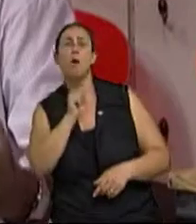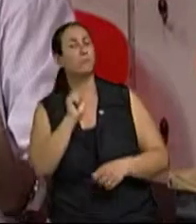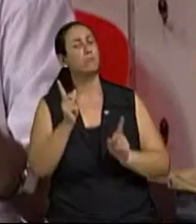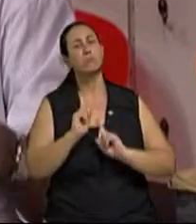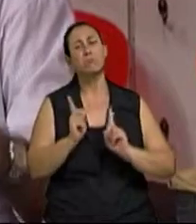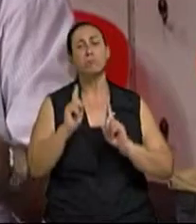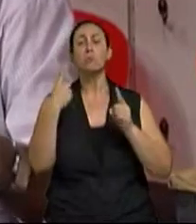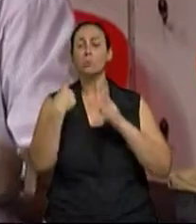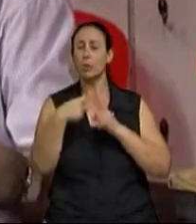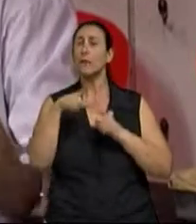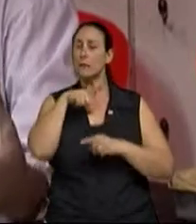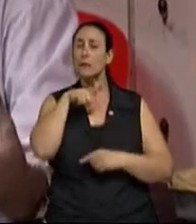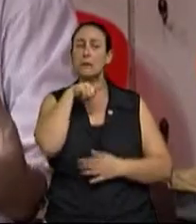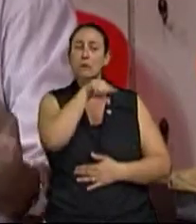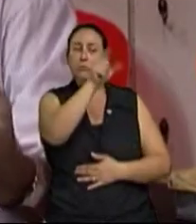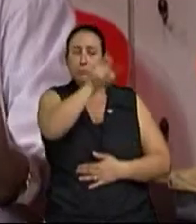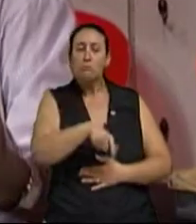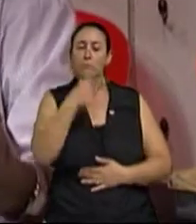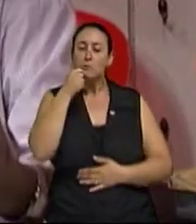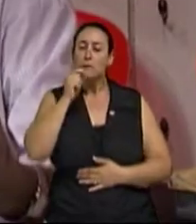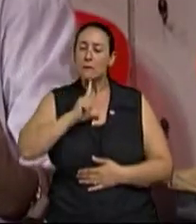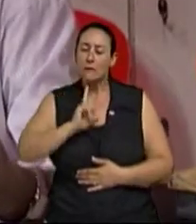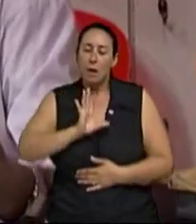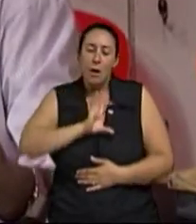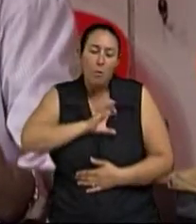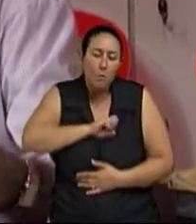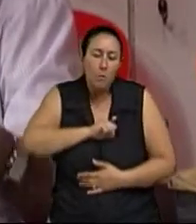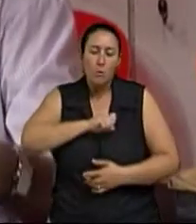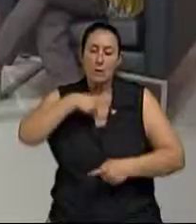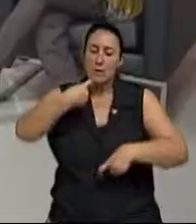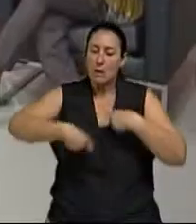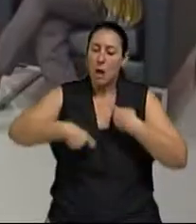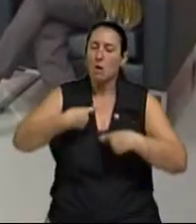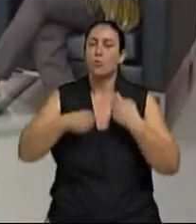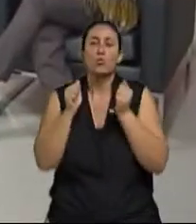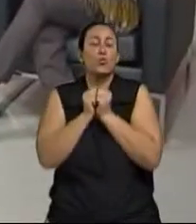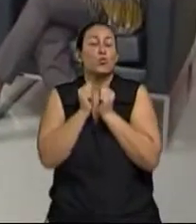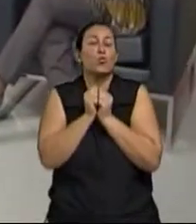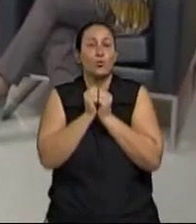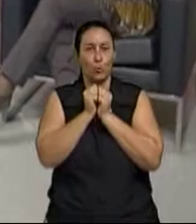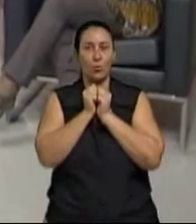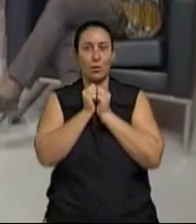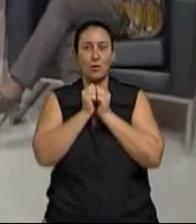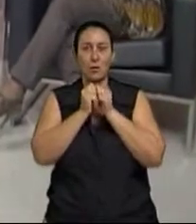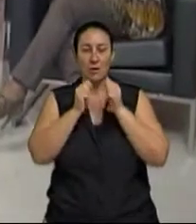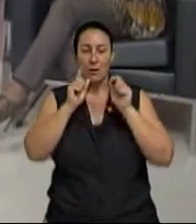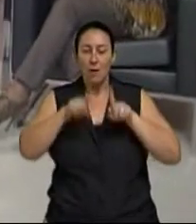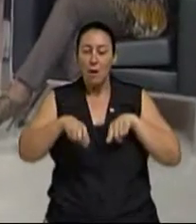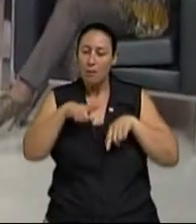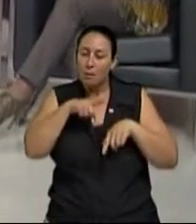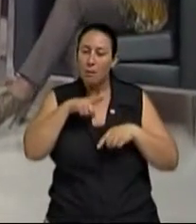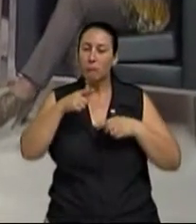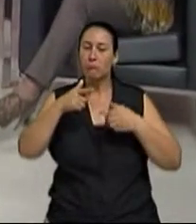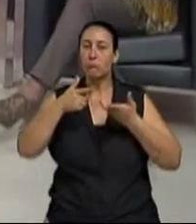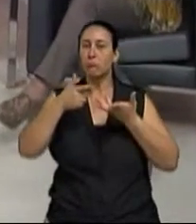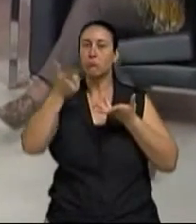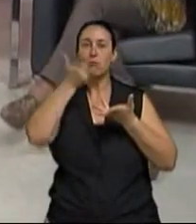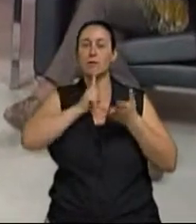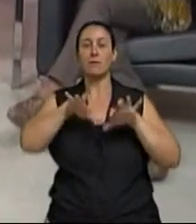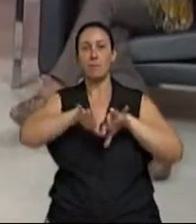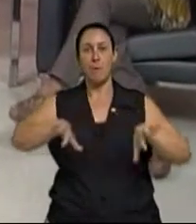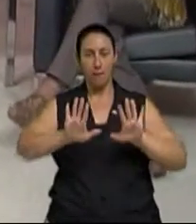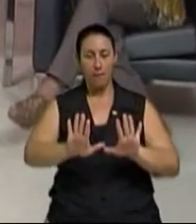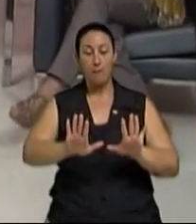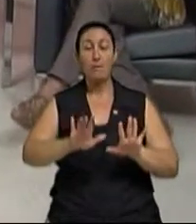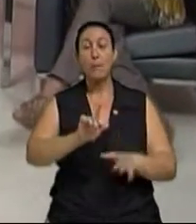perspectiva de amor e sexo unidos, colados, ou seja, algo que não se separa de fato. Agora, se nós estamos